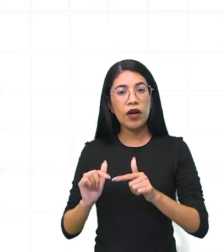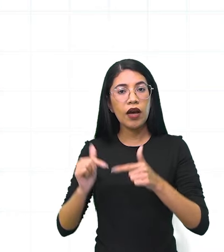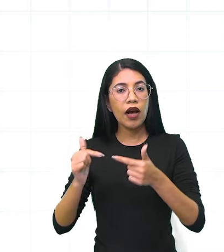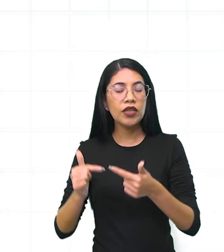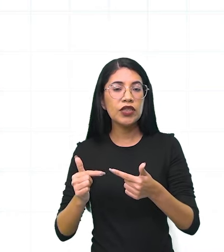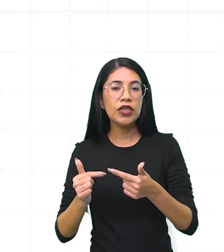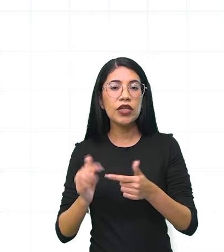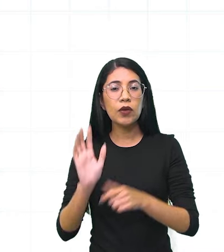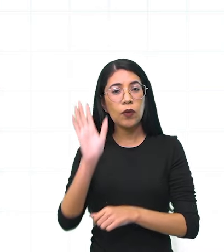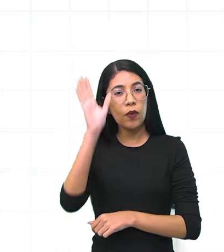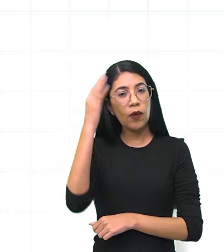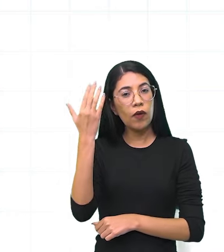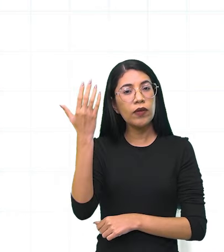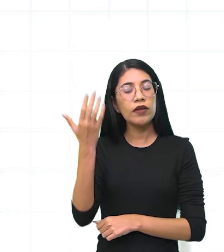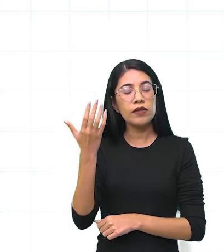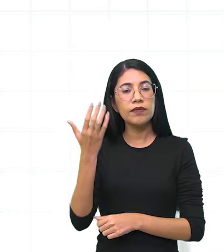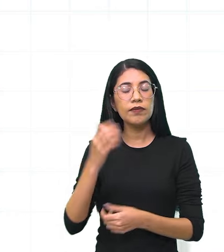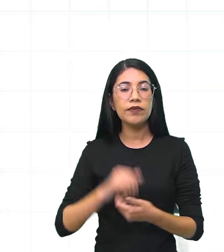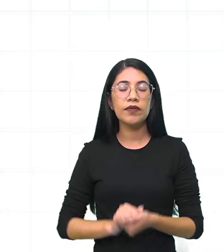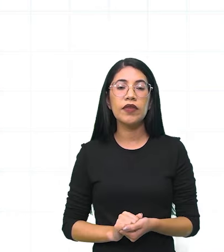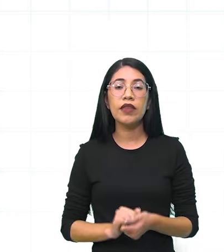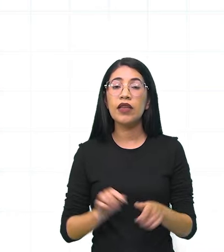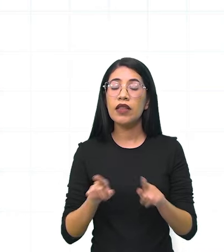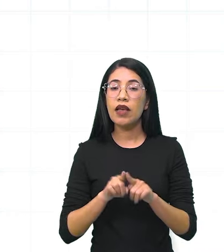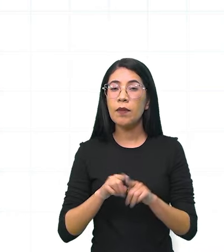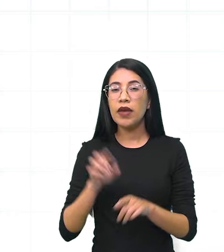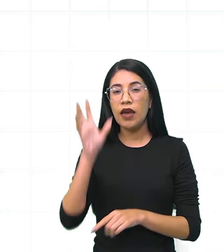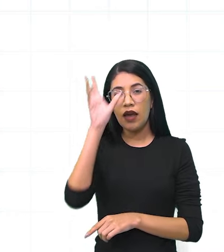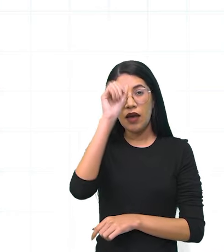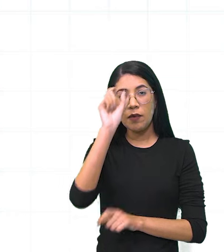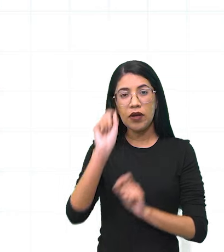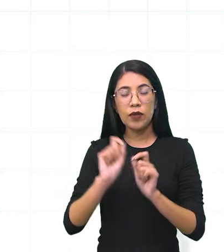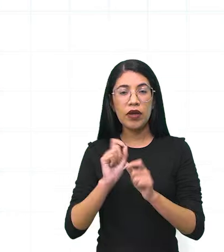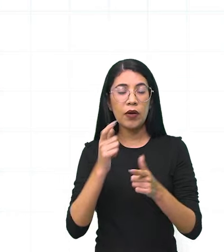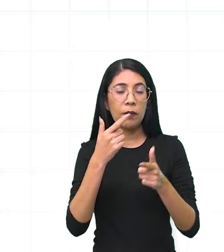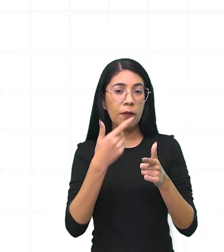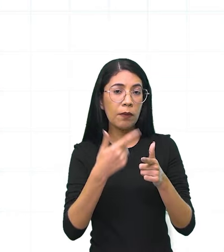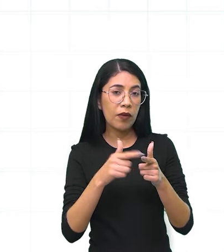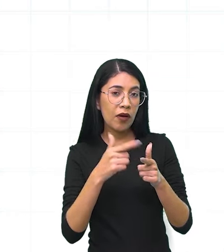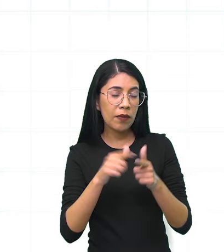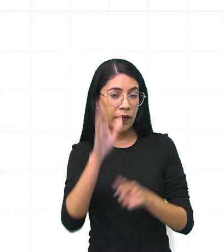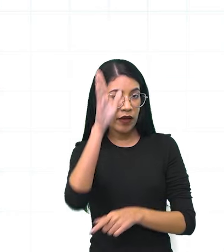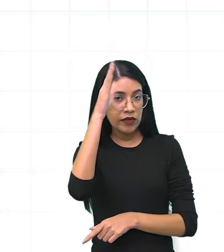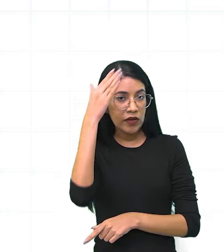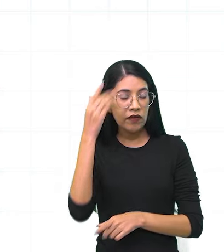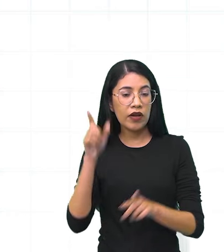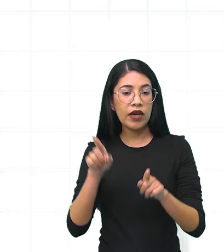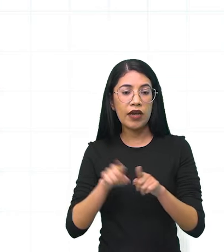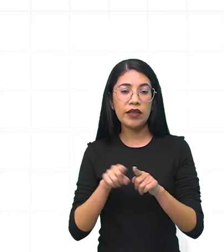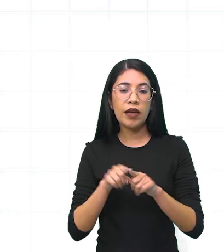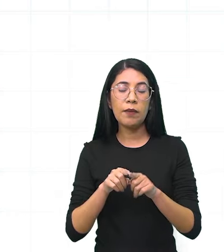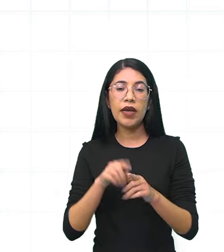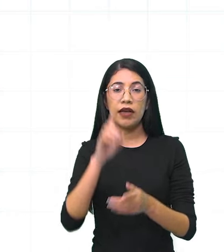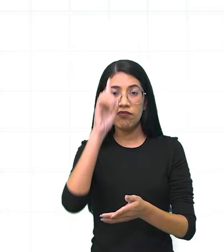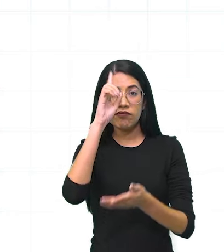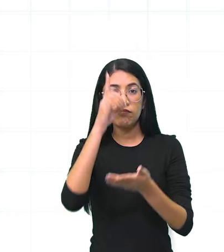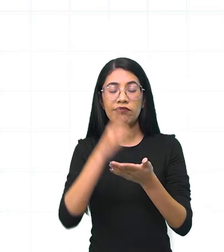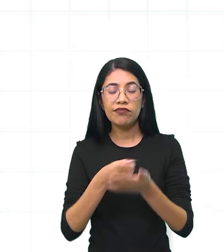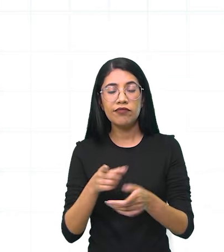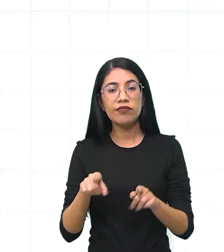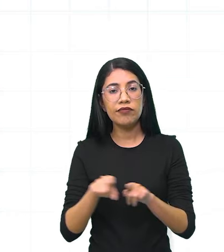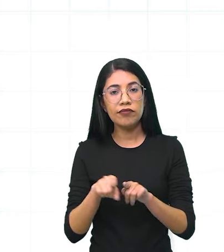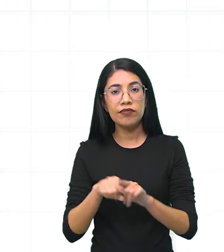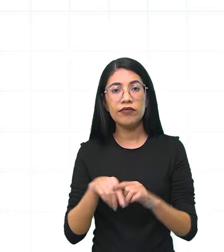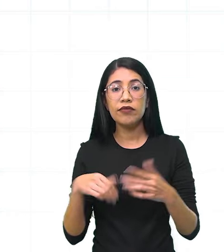determinadas situações, aprendem a lidar com conflitos e até mesmo tomar decisões.